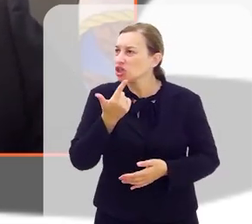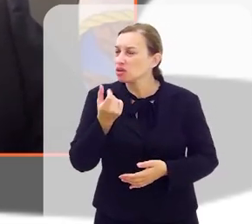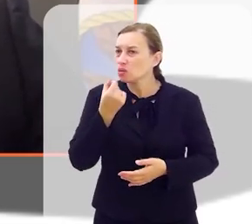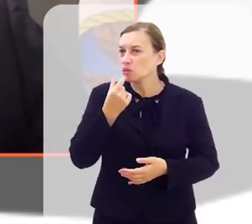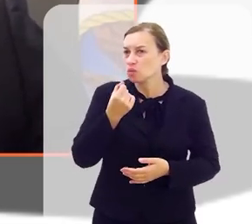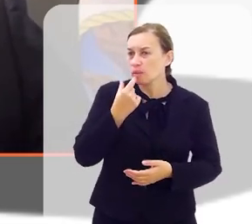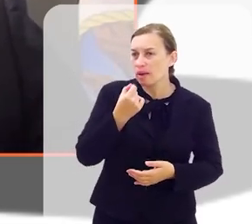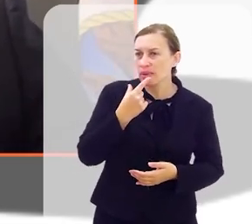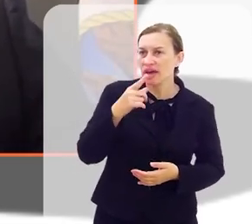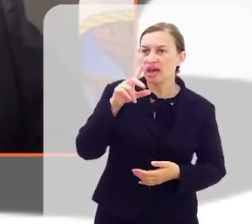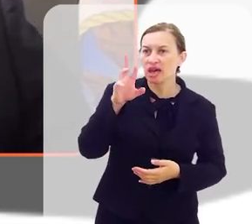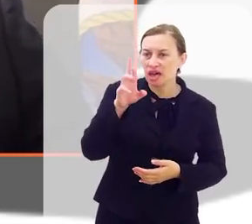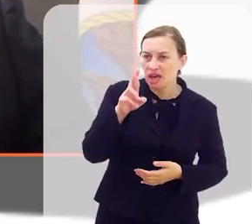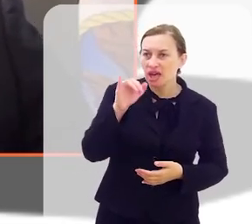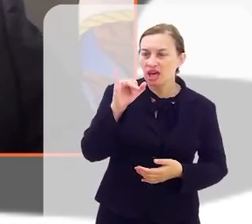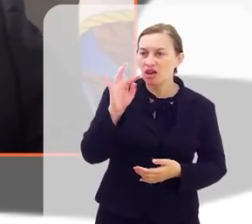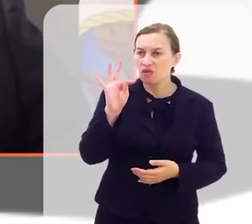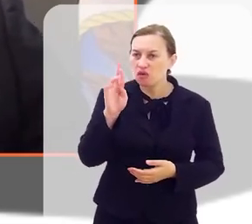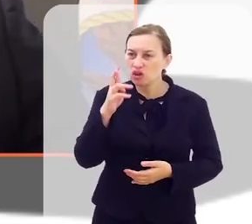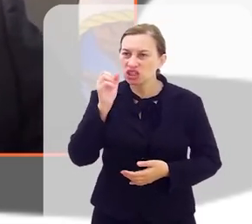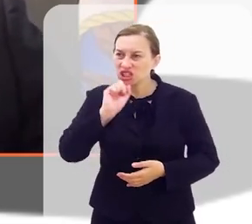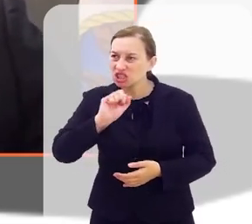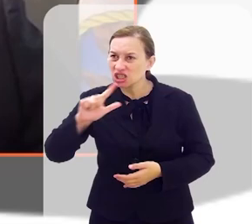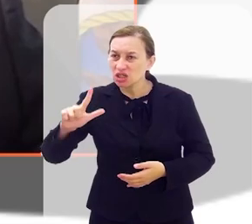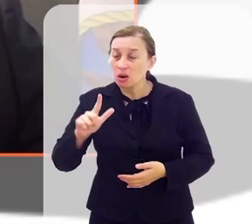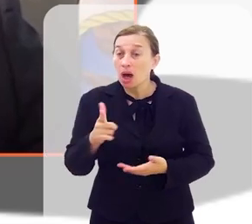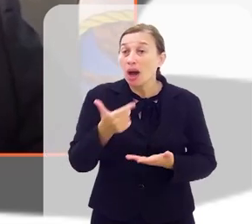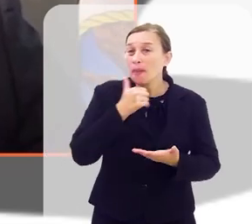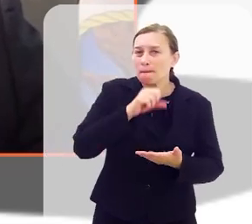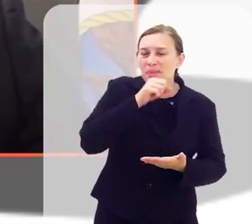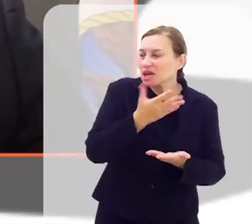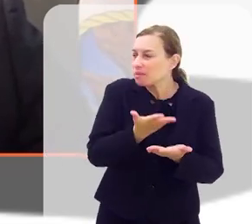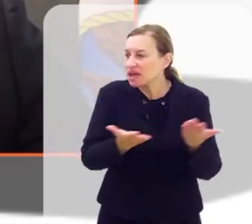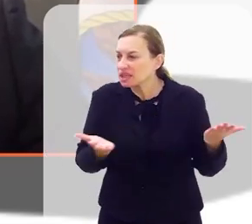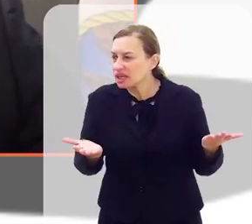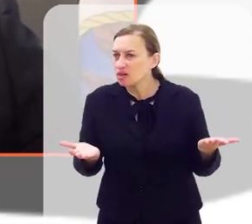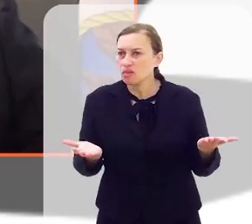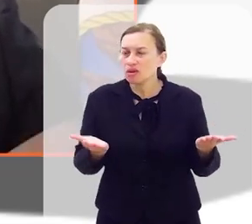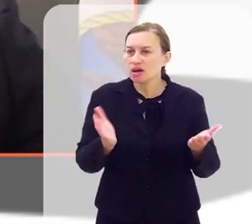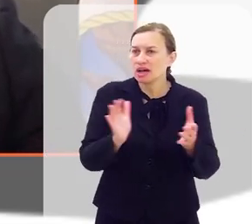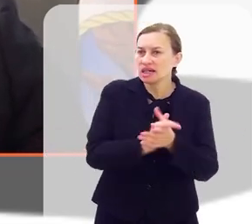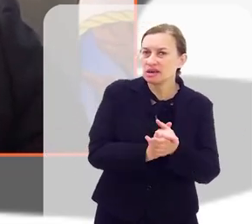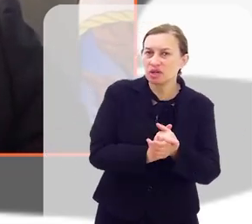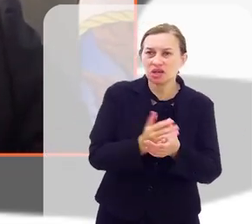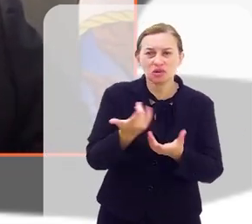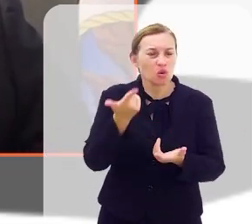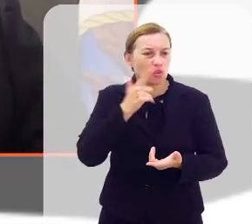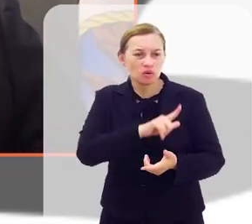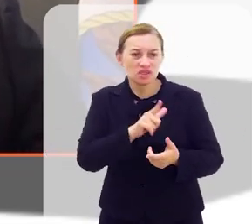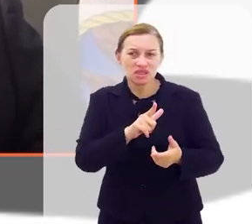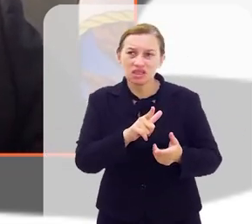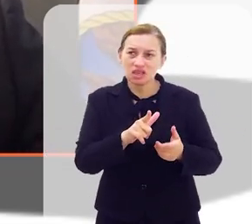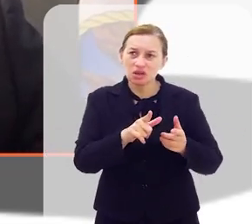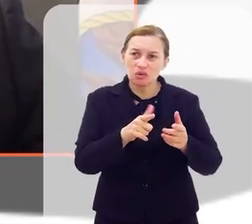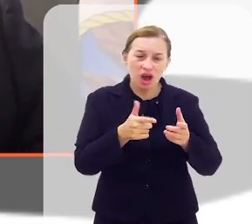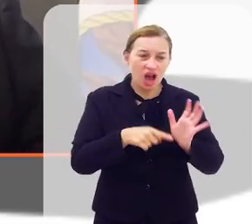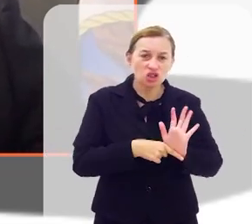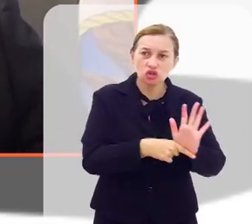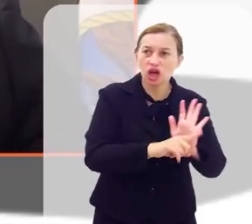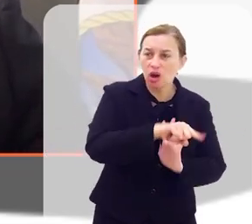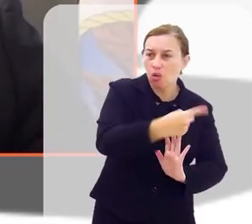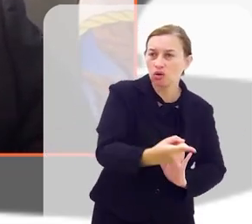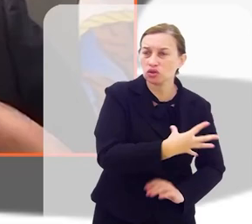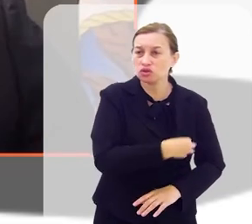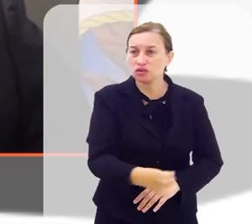diante de tamanho sofrimento. Mães que perderam o casamento, mães que não conseguiram dar atenção aos outros filhos, mães que não conseguem trabalhar,